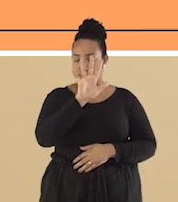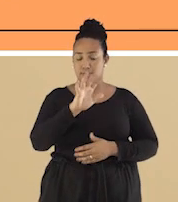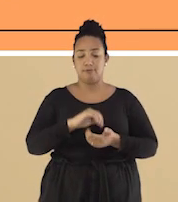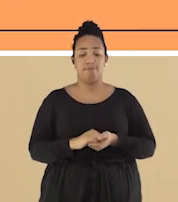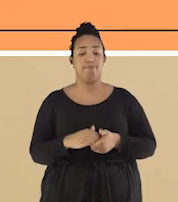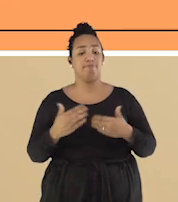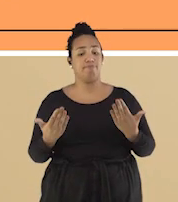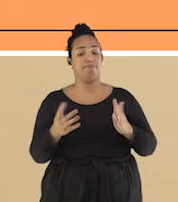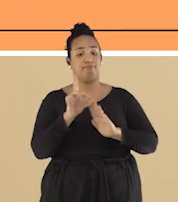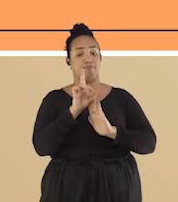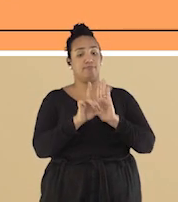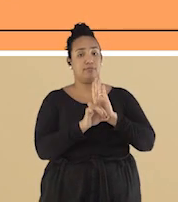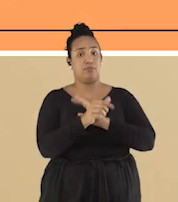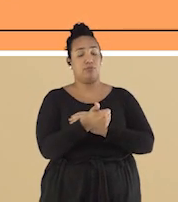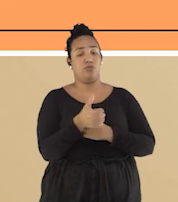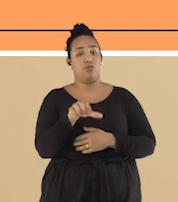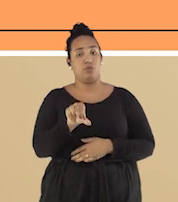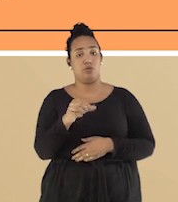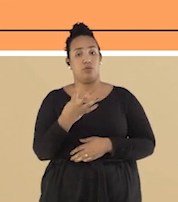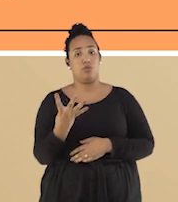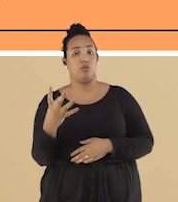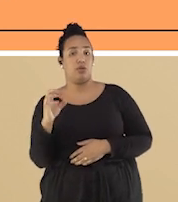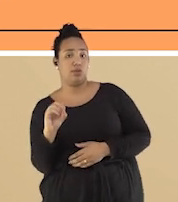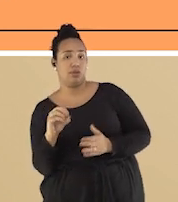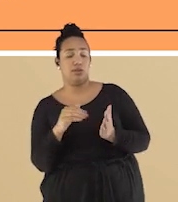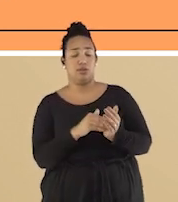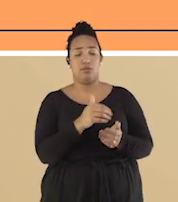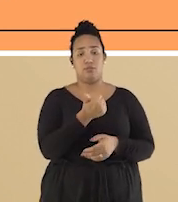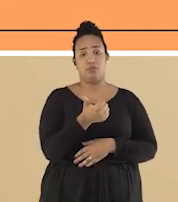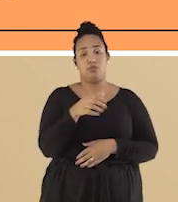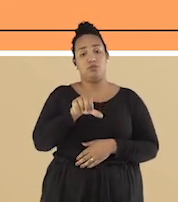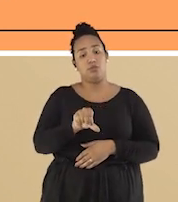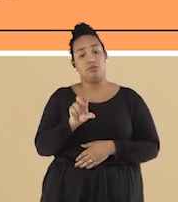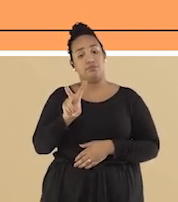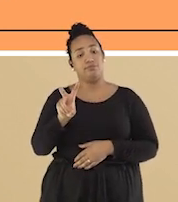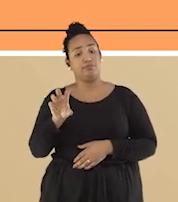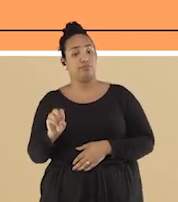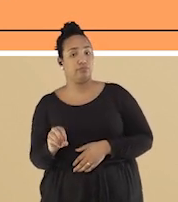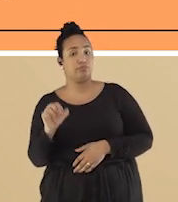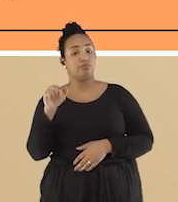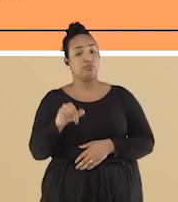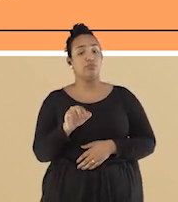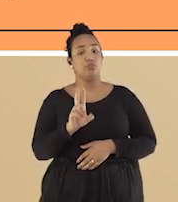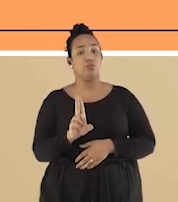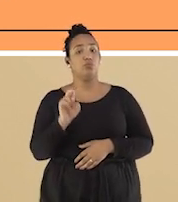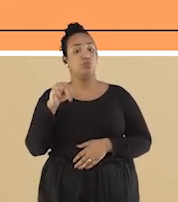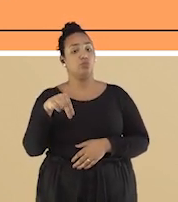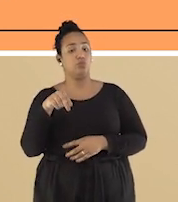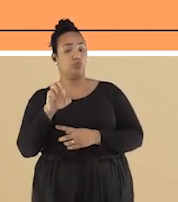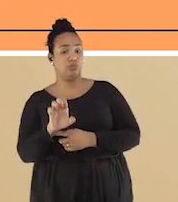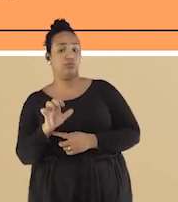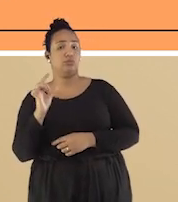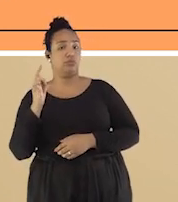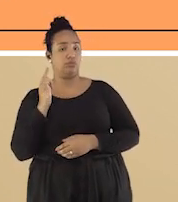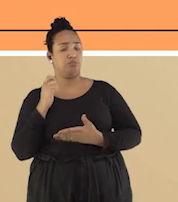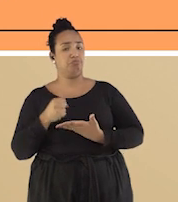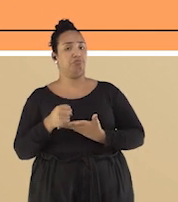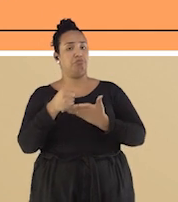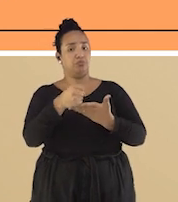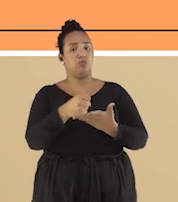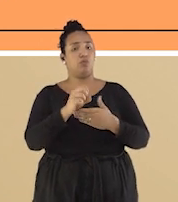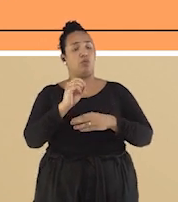décadas de 1940 e 1950, a UNE se posicionou frente aos principais assuntos nacionais,